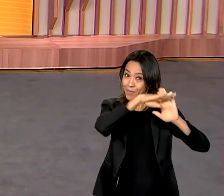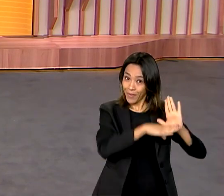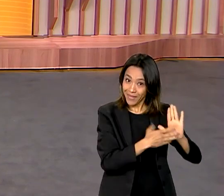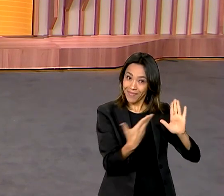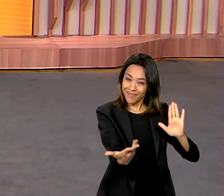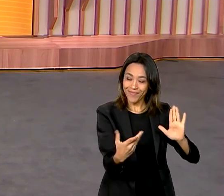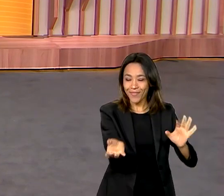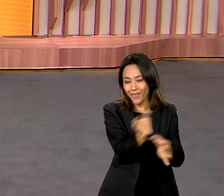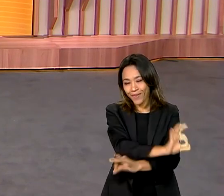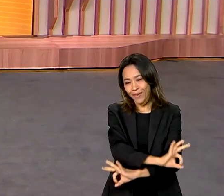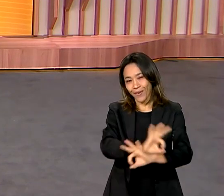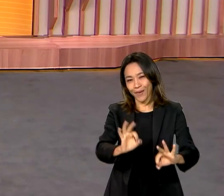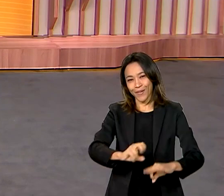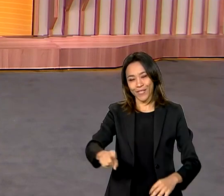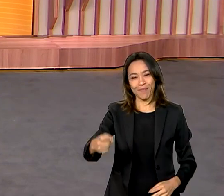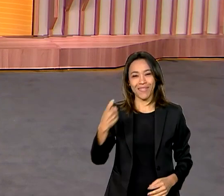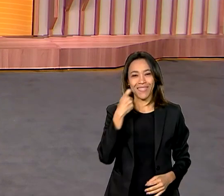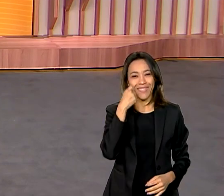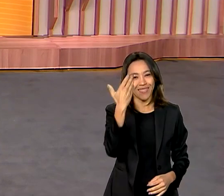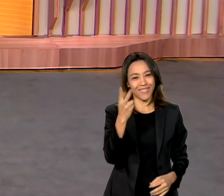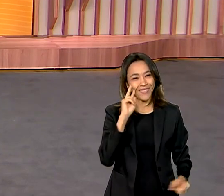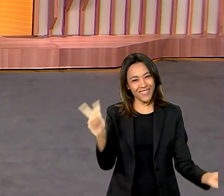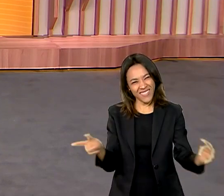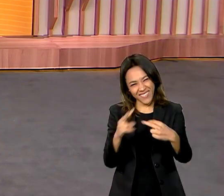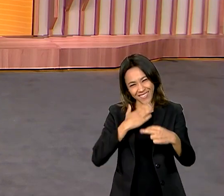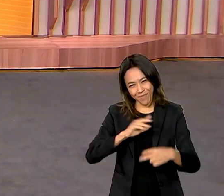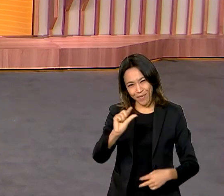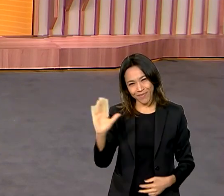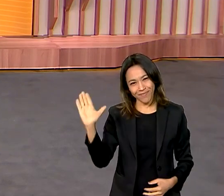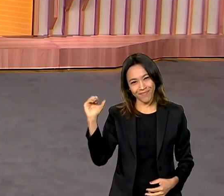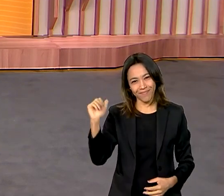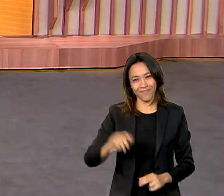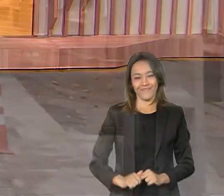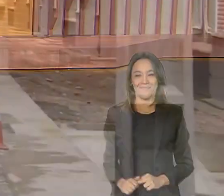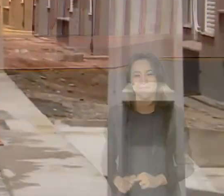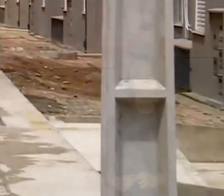Vida. Uma ótima sexta-feira para você, nos vemos daqui a pouco. Tchau.